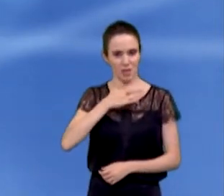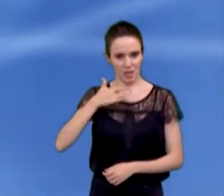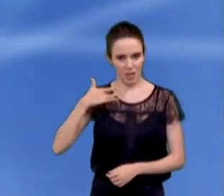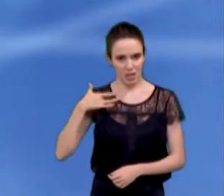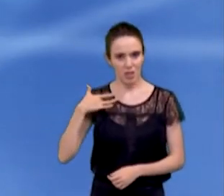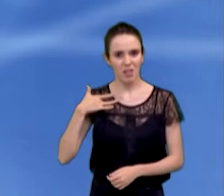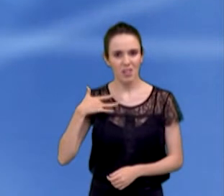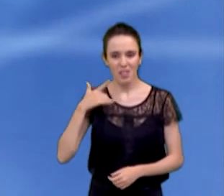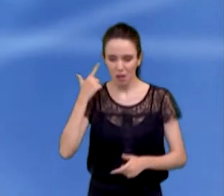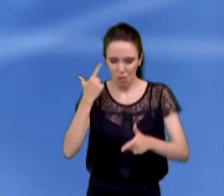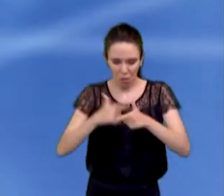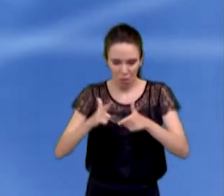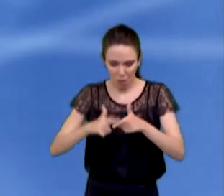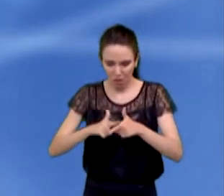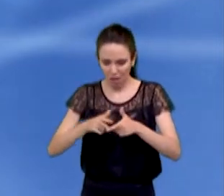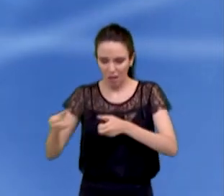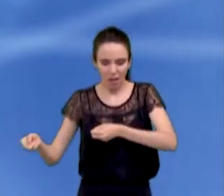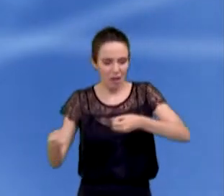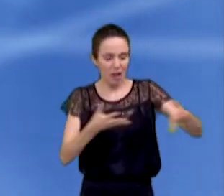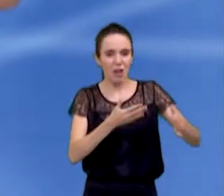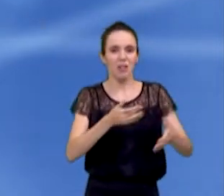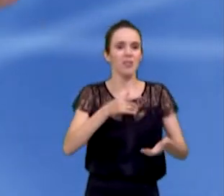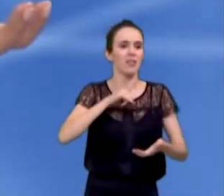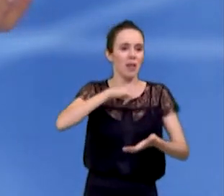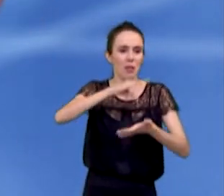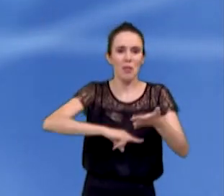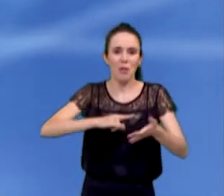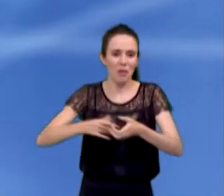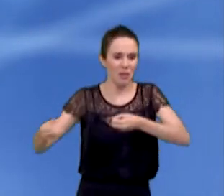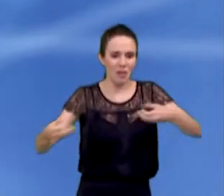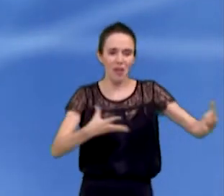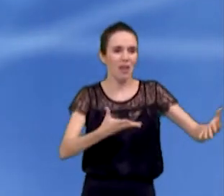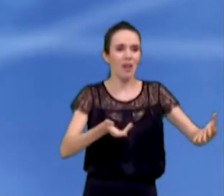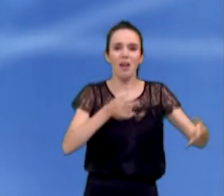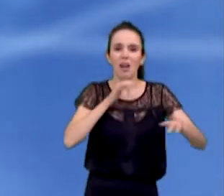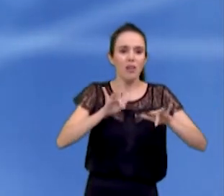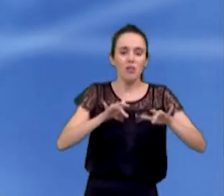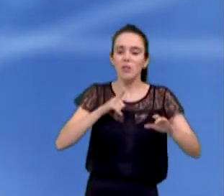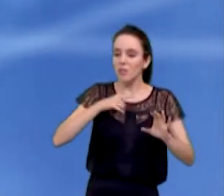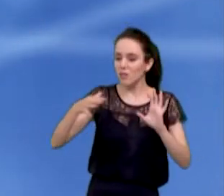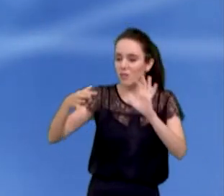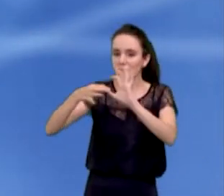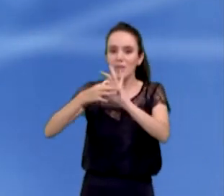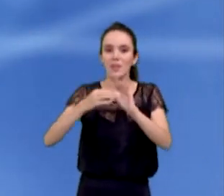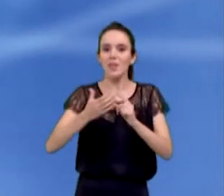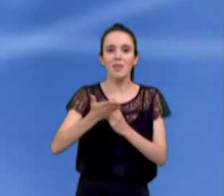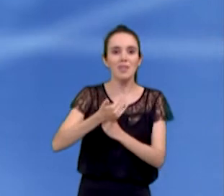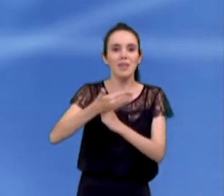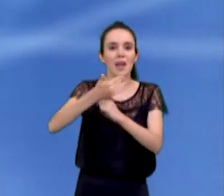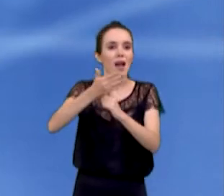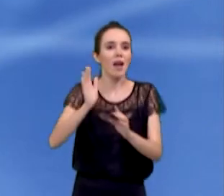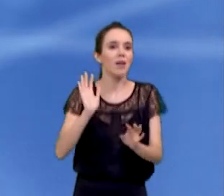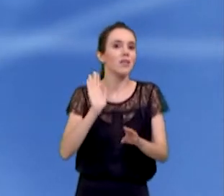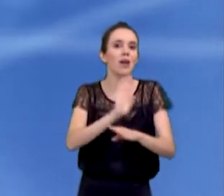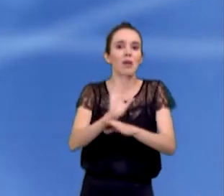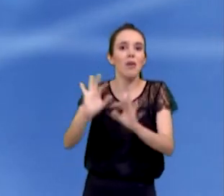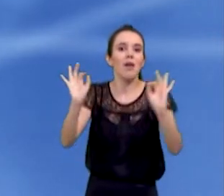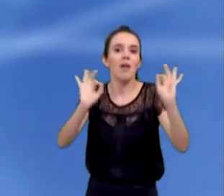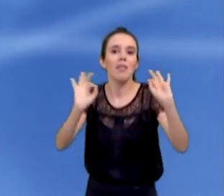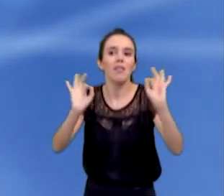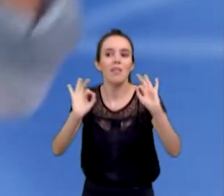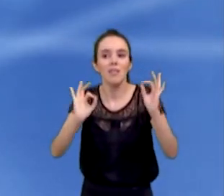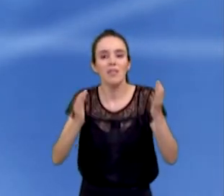é feita via malote. Os equipamentos não se comunicam, não há uma integração entre secretarias. Então, é uma cidade